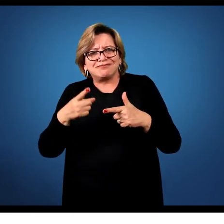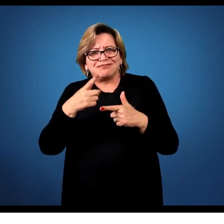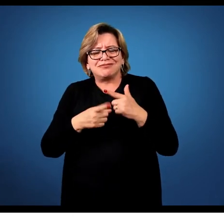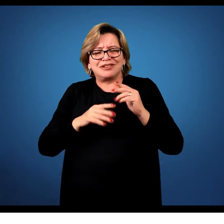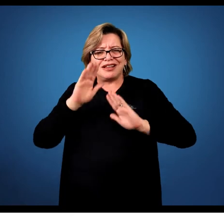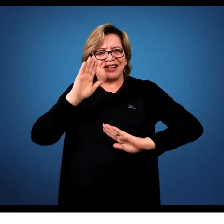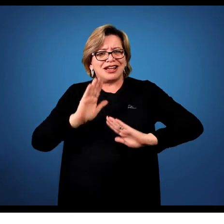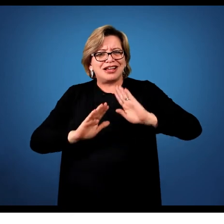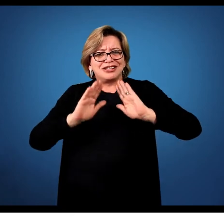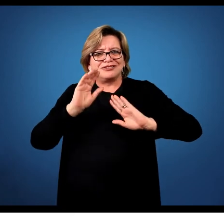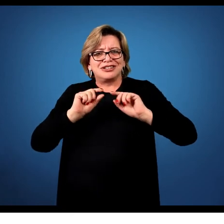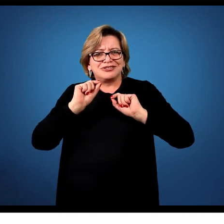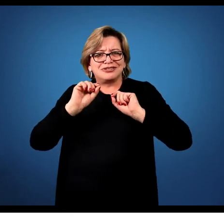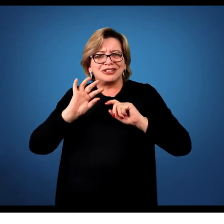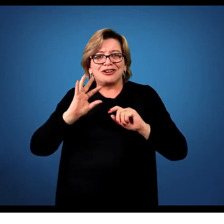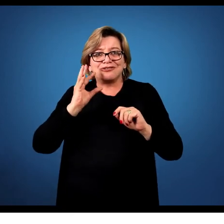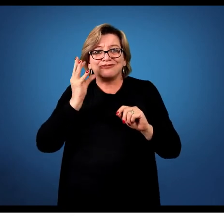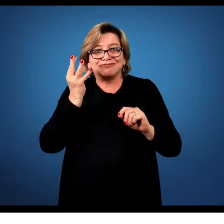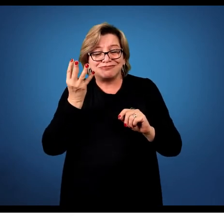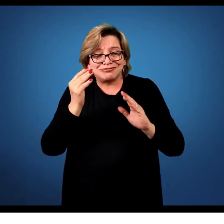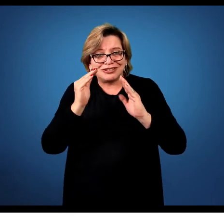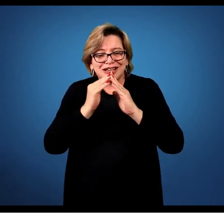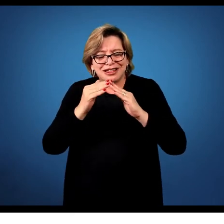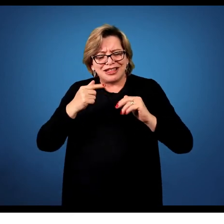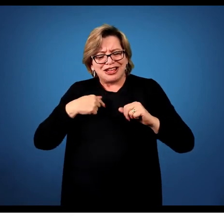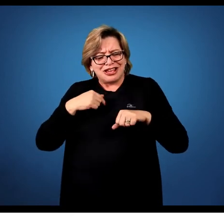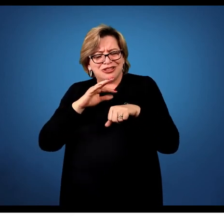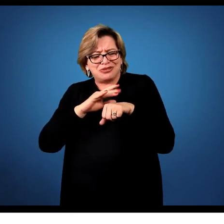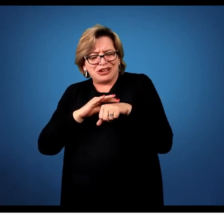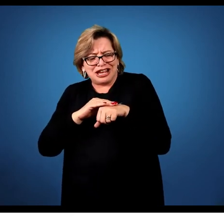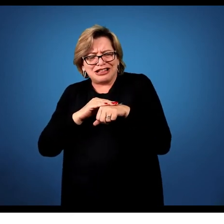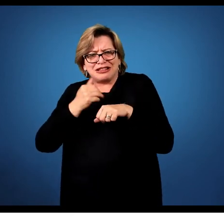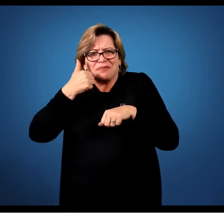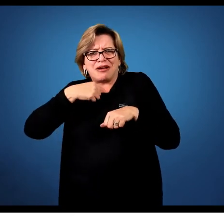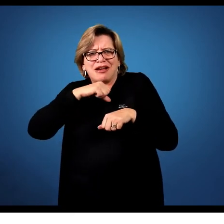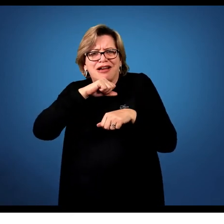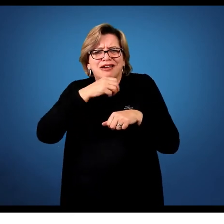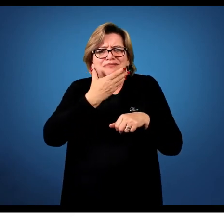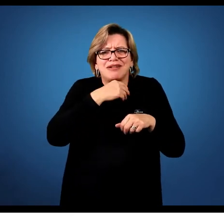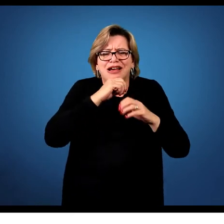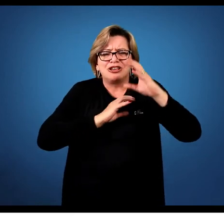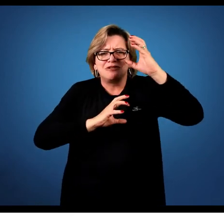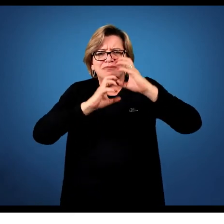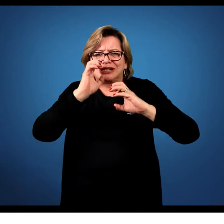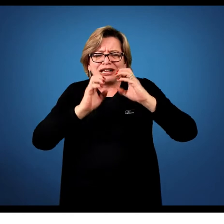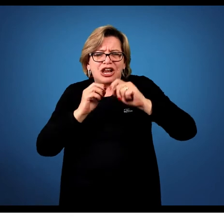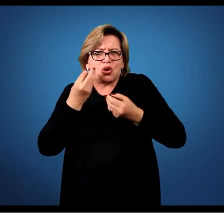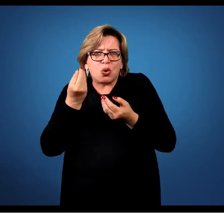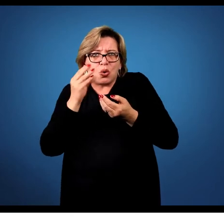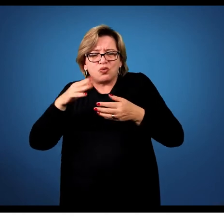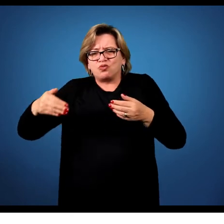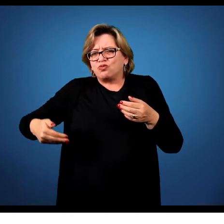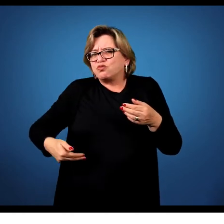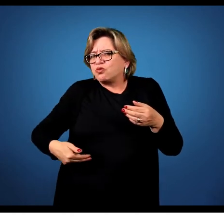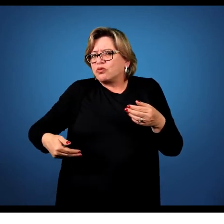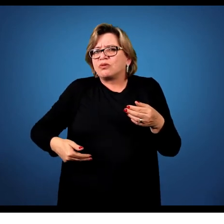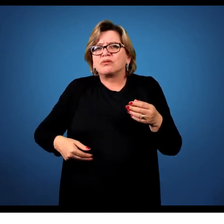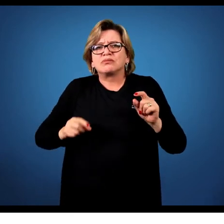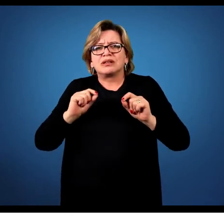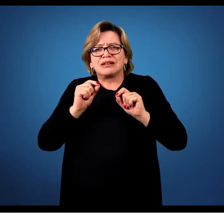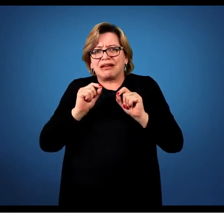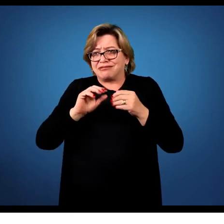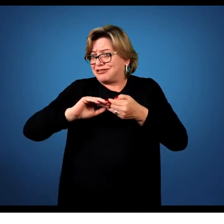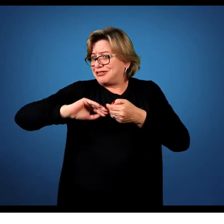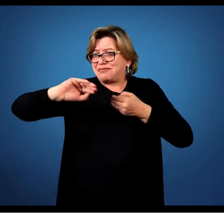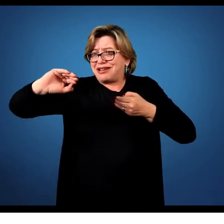às vezes ele traz aquilo que aconteceu no dia, ele está doente, o pai e a mãe brigaram, ele não comeu antes de ir para a escola. Então, tudo isso são coisas que são aquém